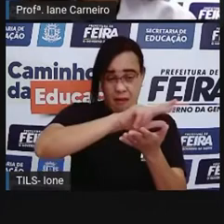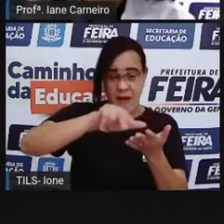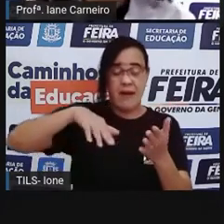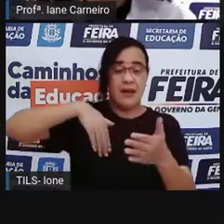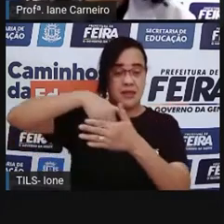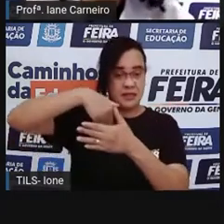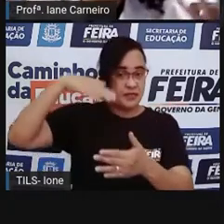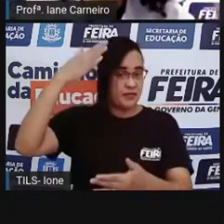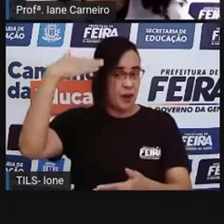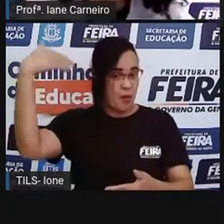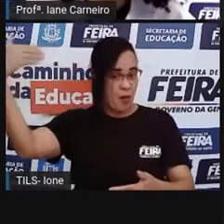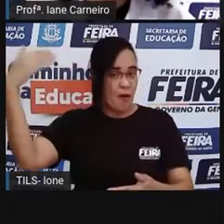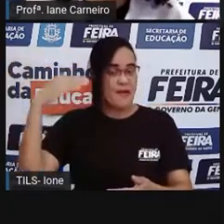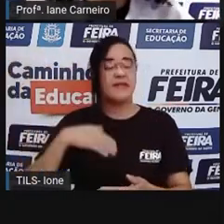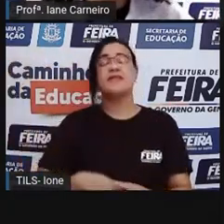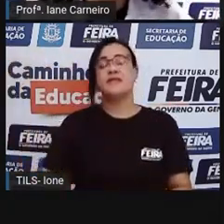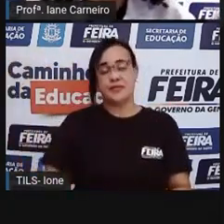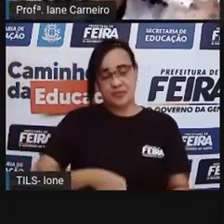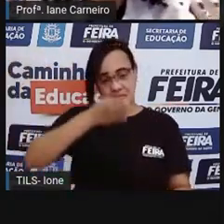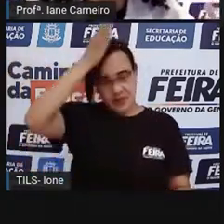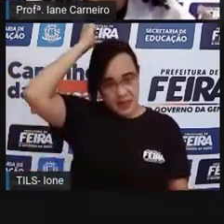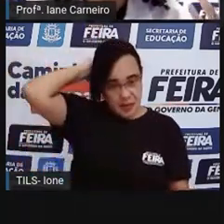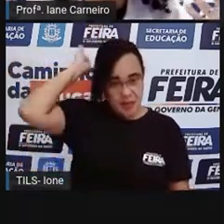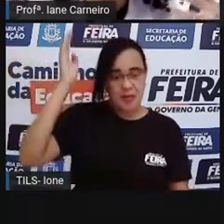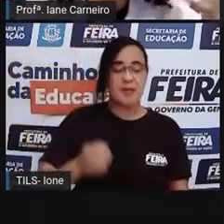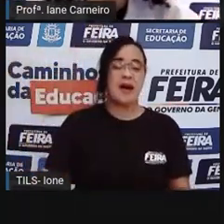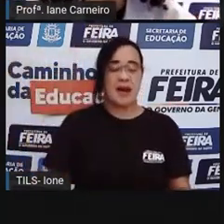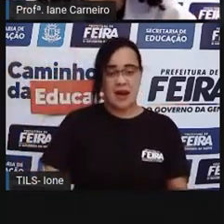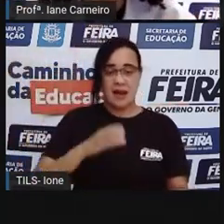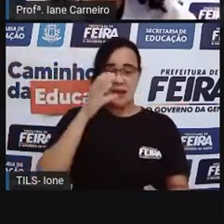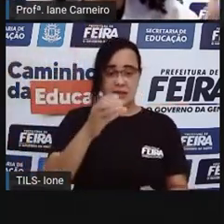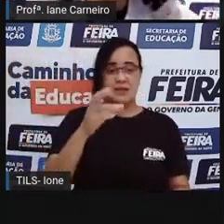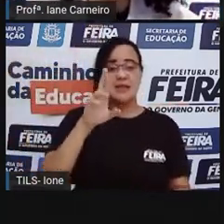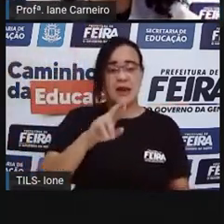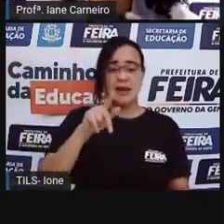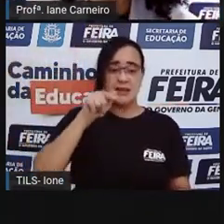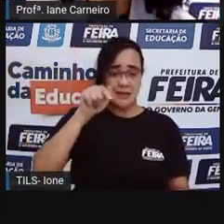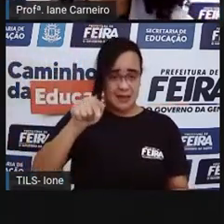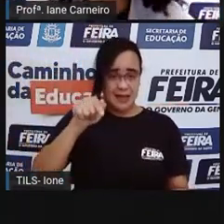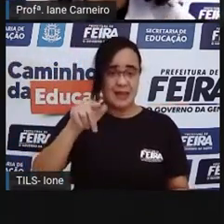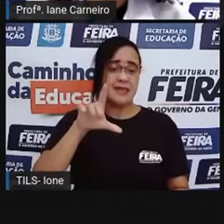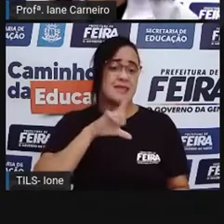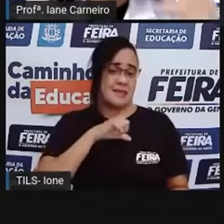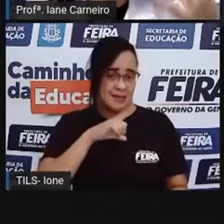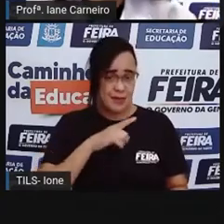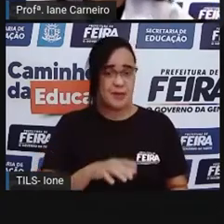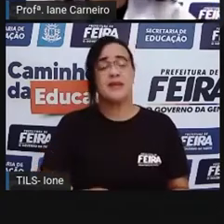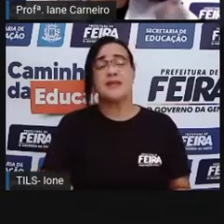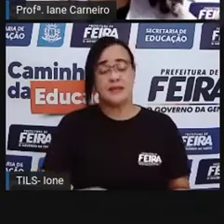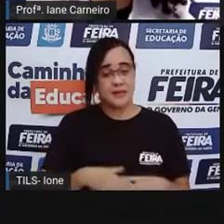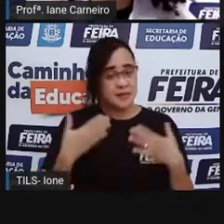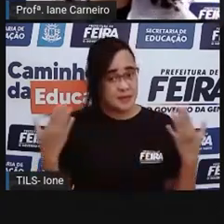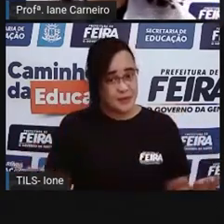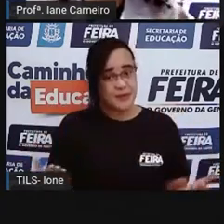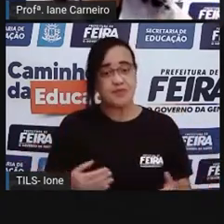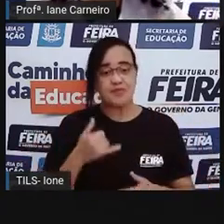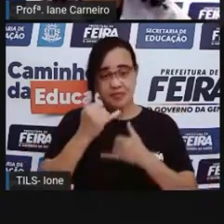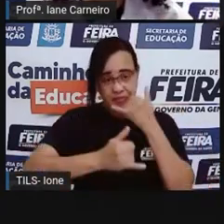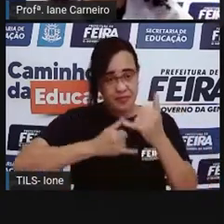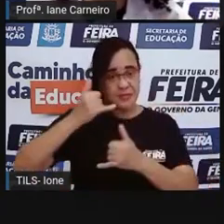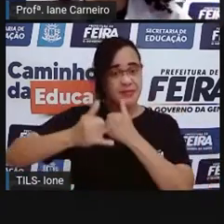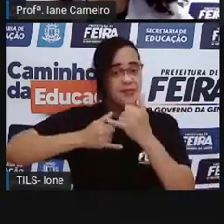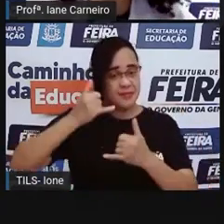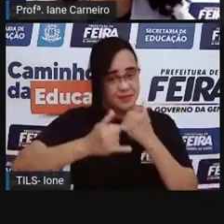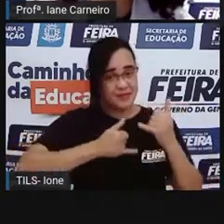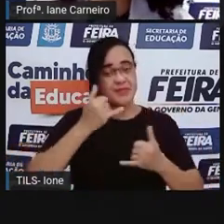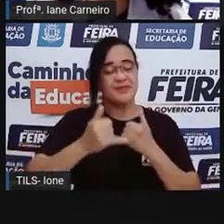Cristiano Ronaldo tem esse tipo de futebol. E tem o futebol baba, né? Que as crianças brincam. Tenho certeza que vocês brincam aí na escola